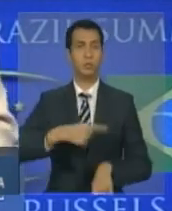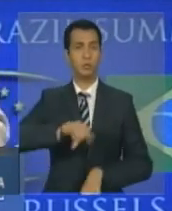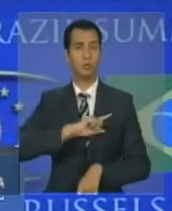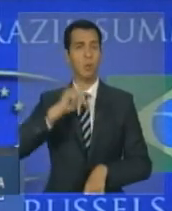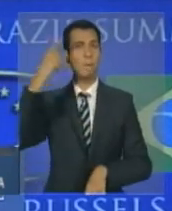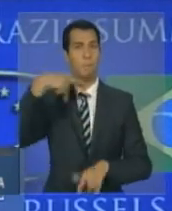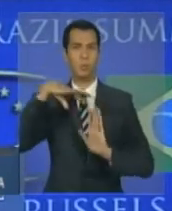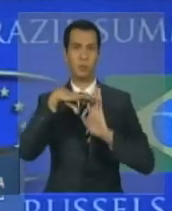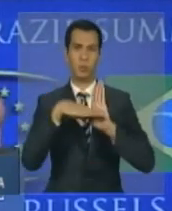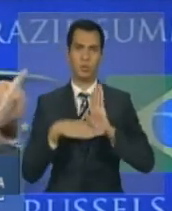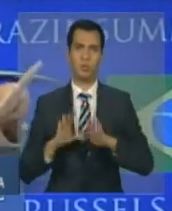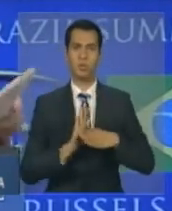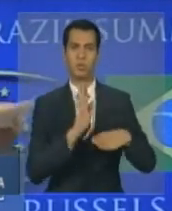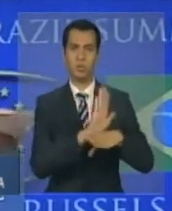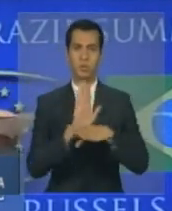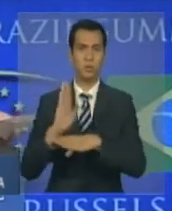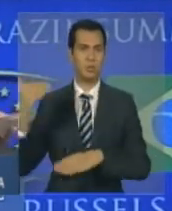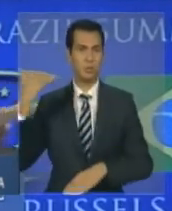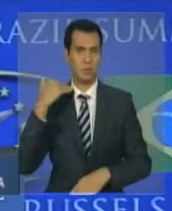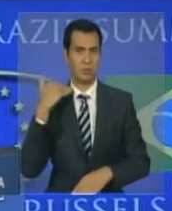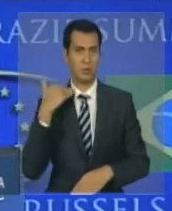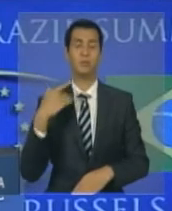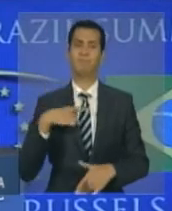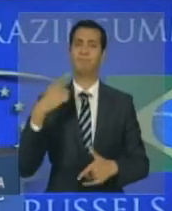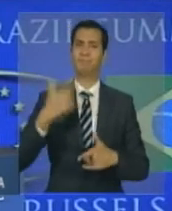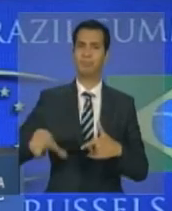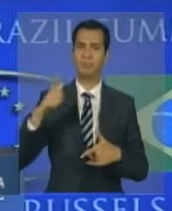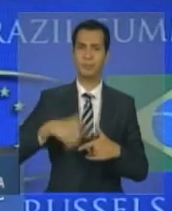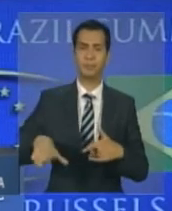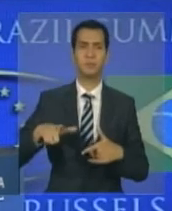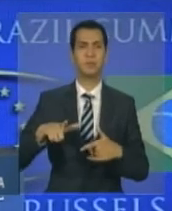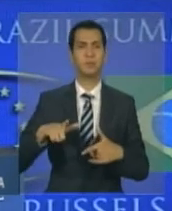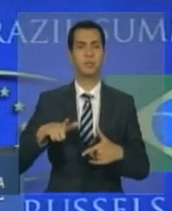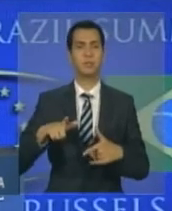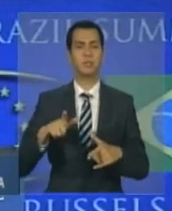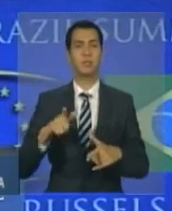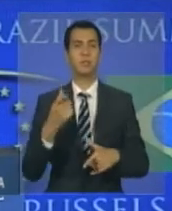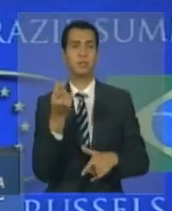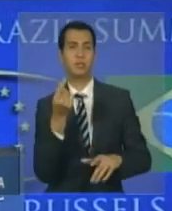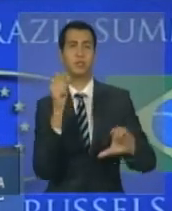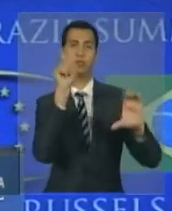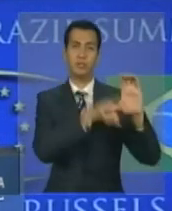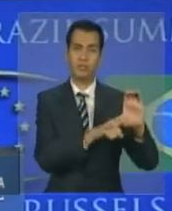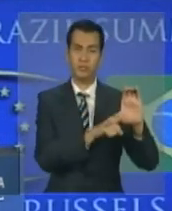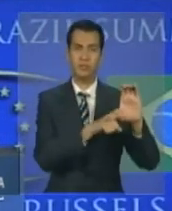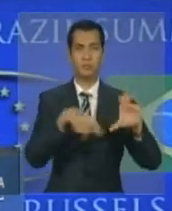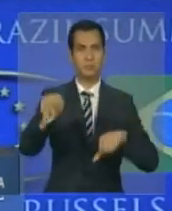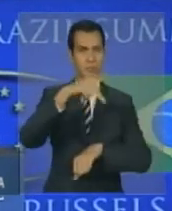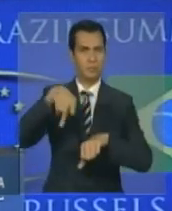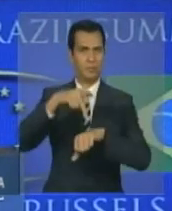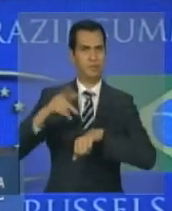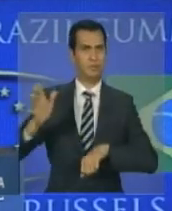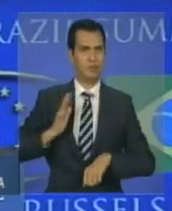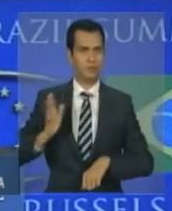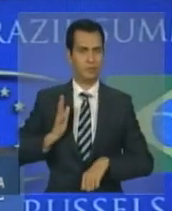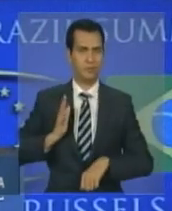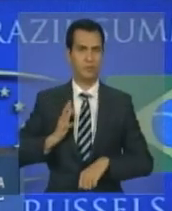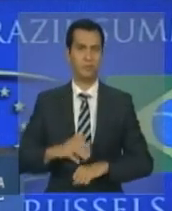levou a um elevado endividamento público na grande maioria dos países desenvolvidos.